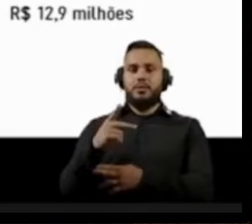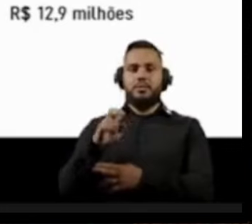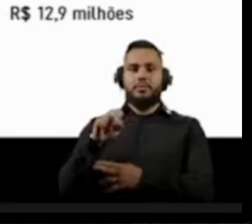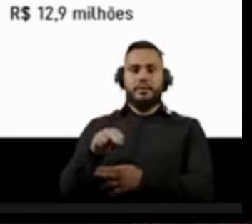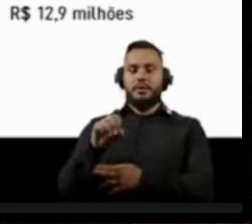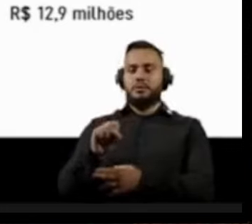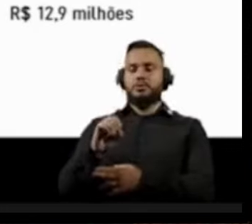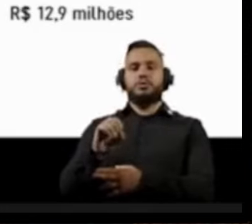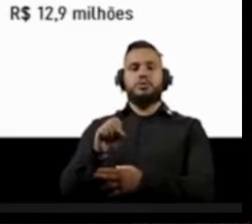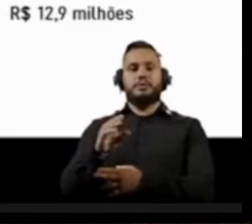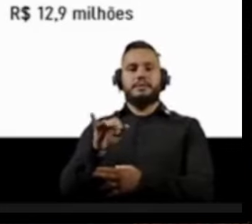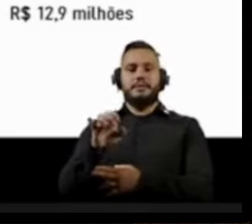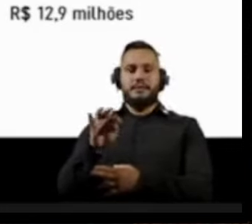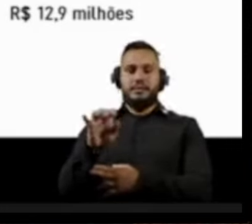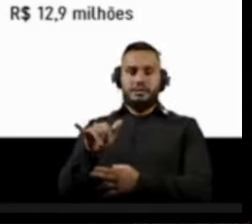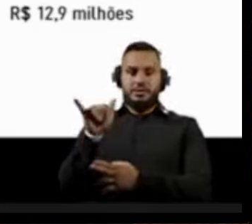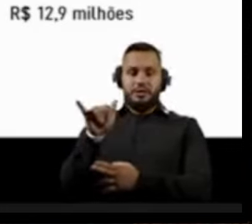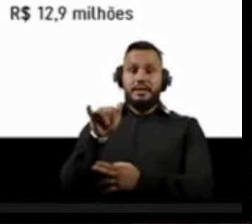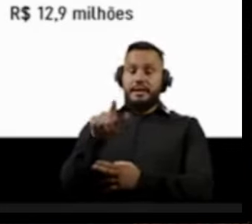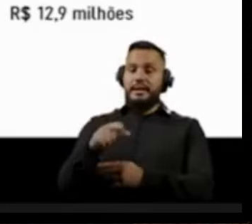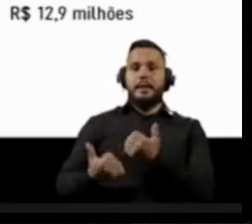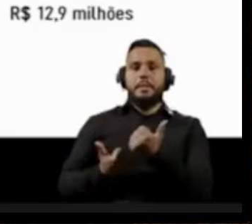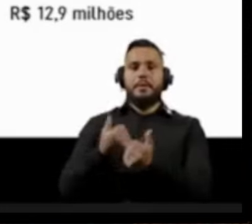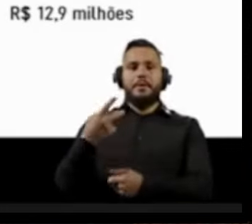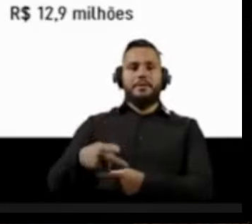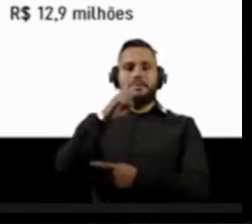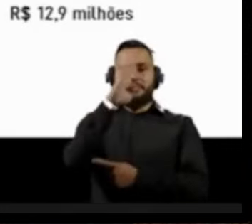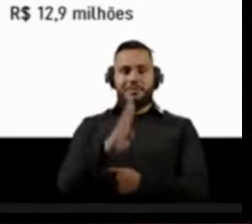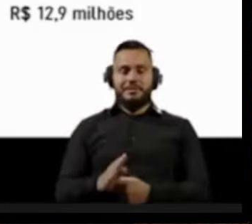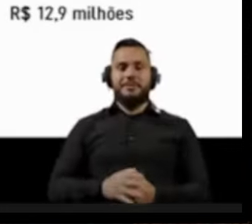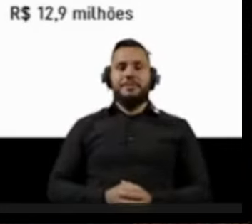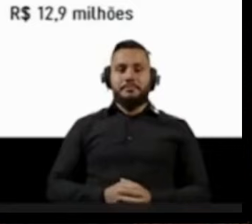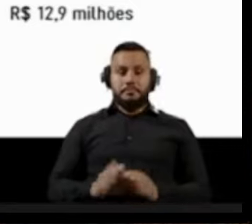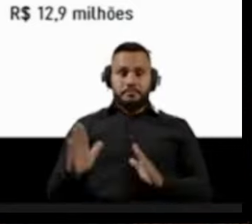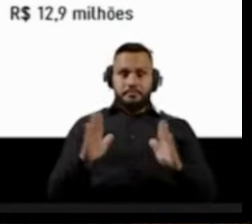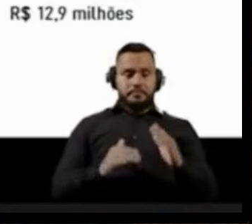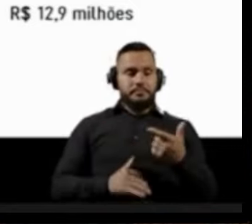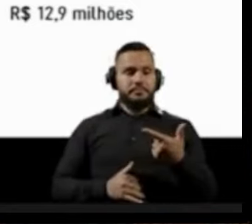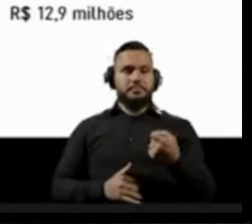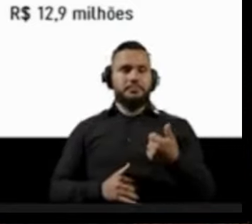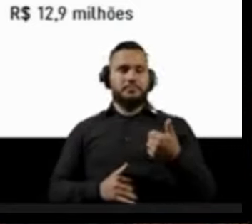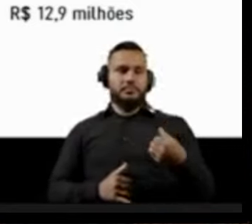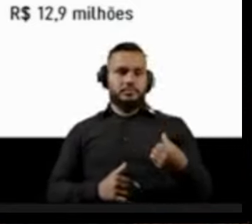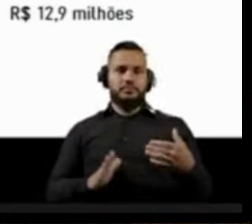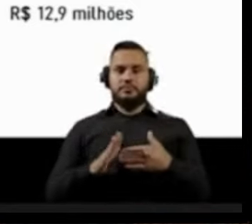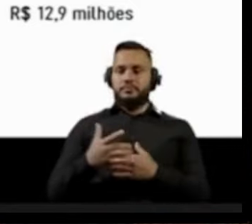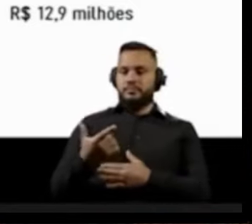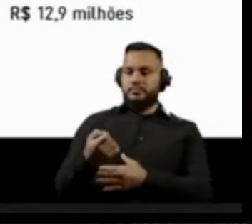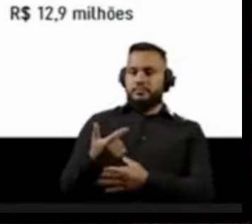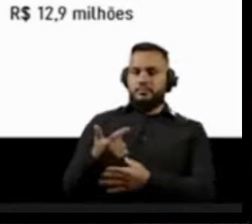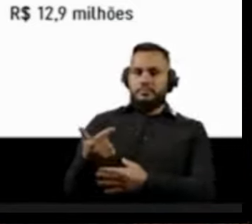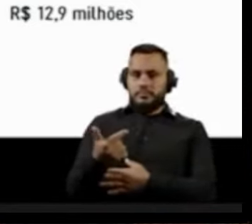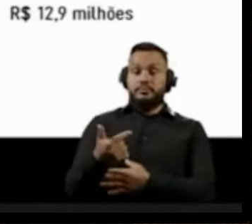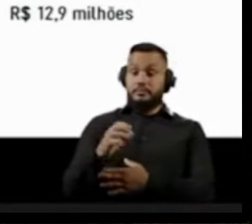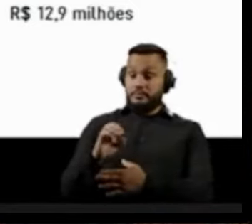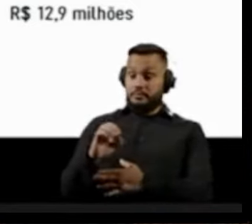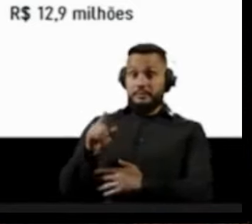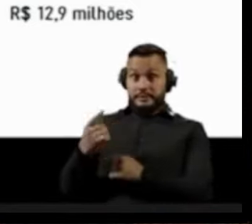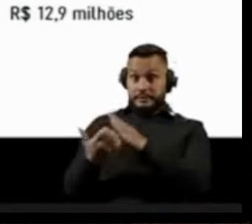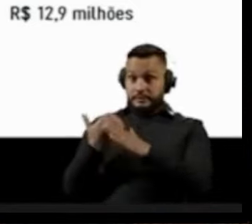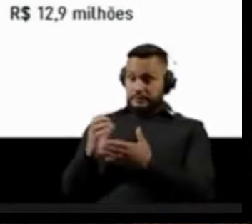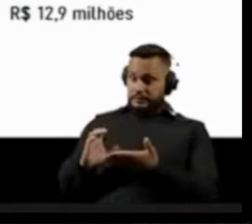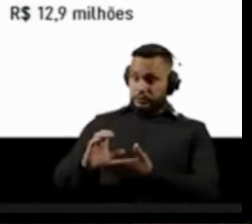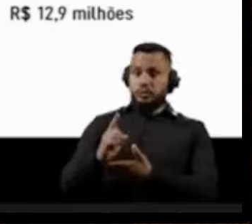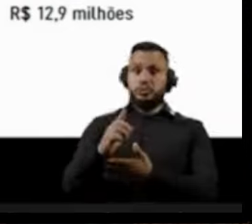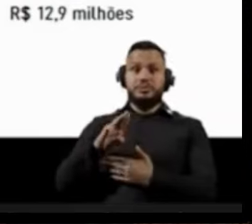Soros patrocina no nosso país. Entre 2016 e 2022, a Open Society deu um milhão de reais